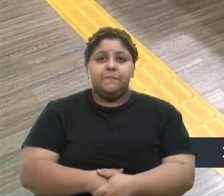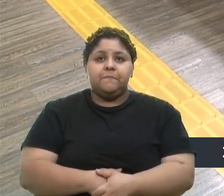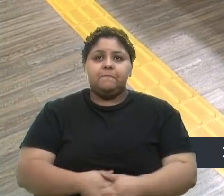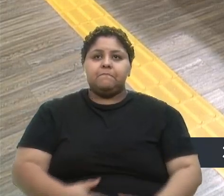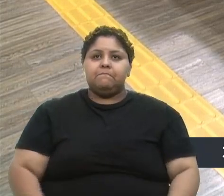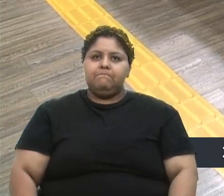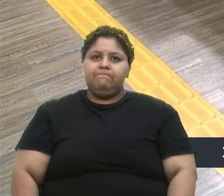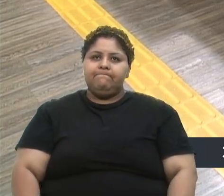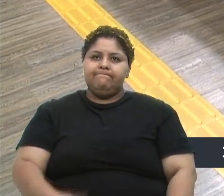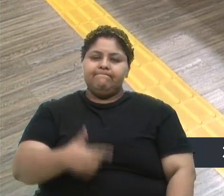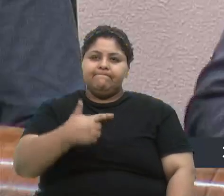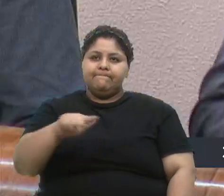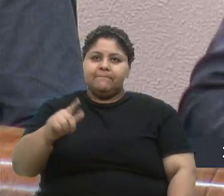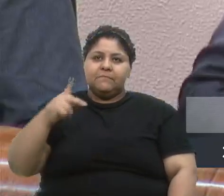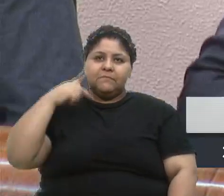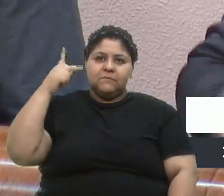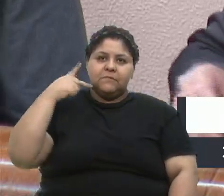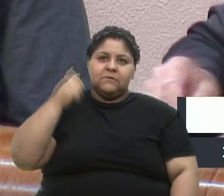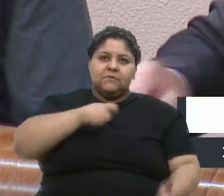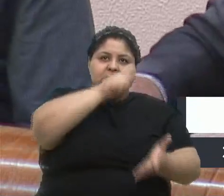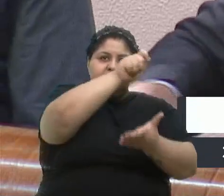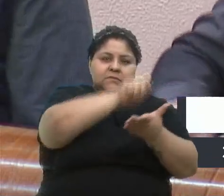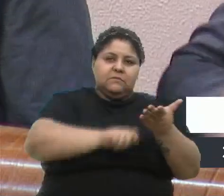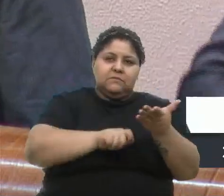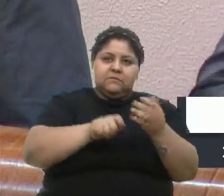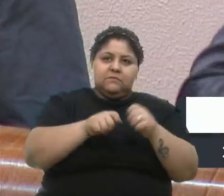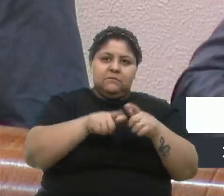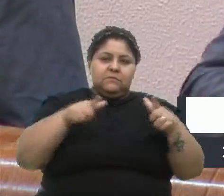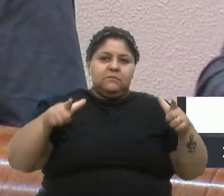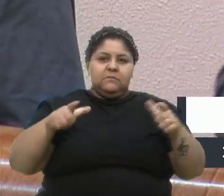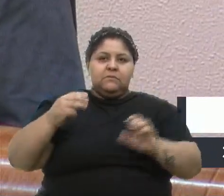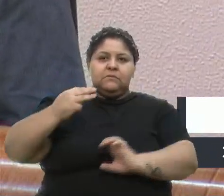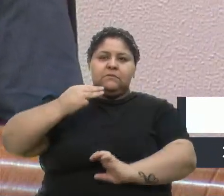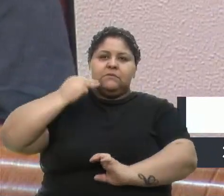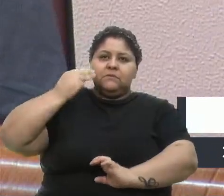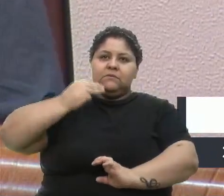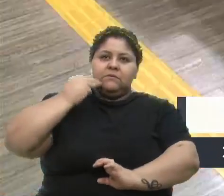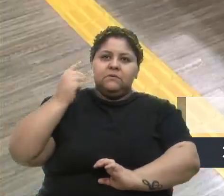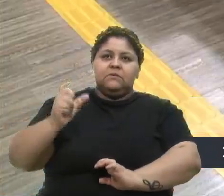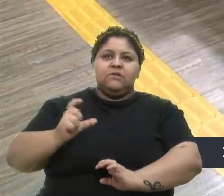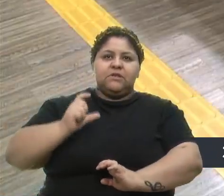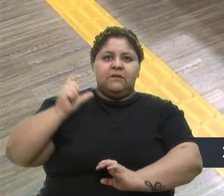Próxima vereadora escrita no grande expediente, Marisol Santos, com a palavra.